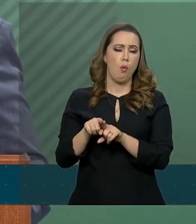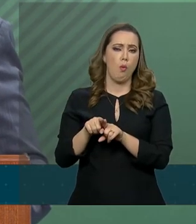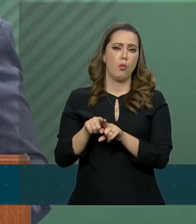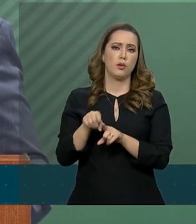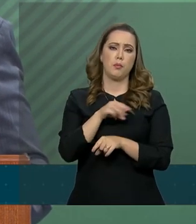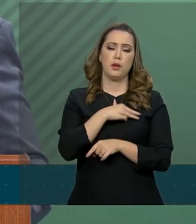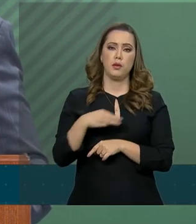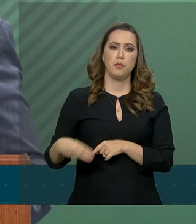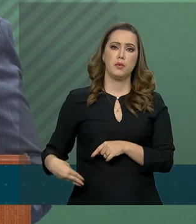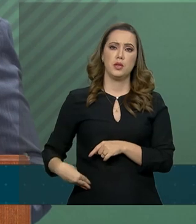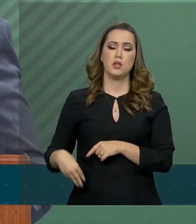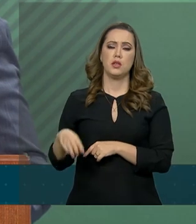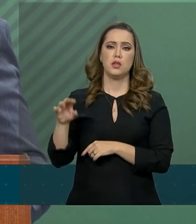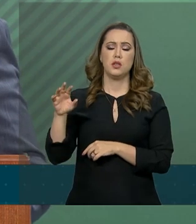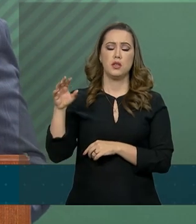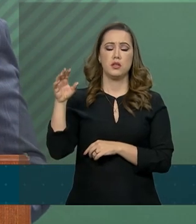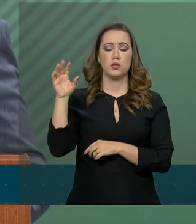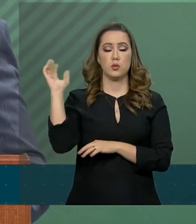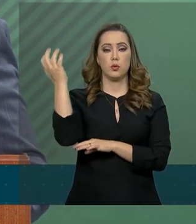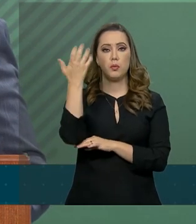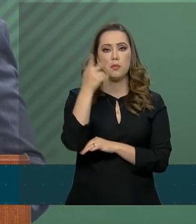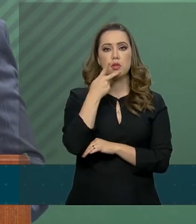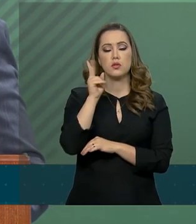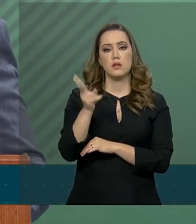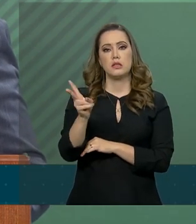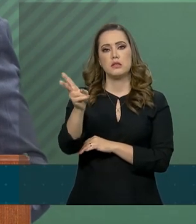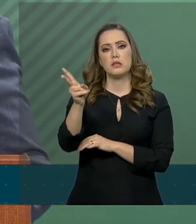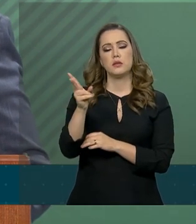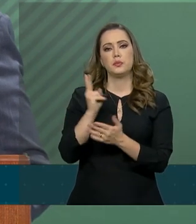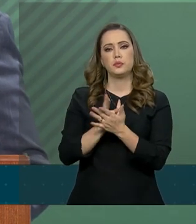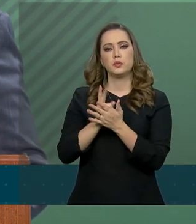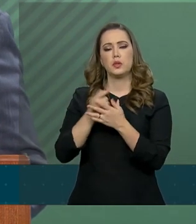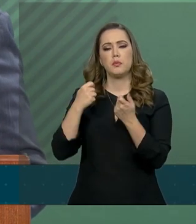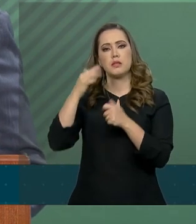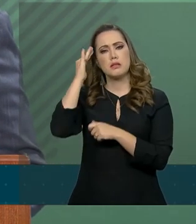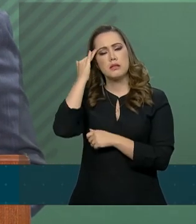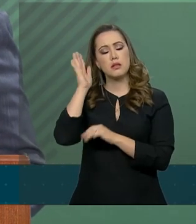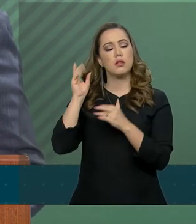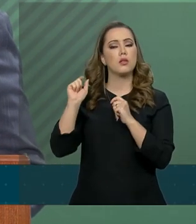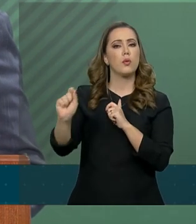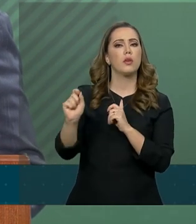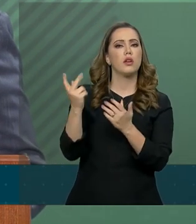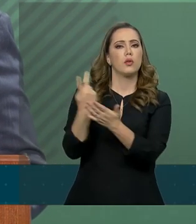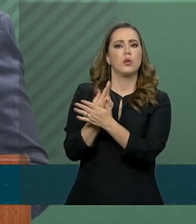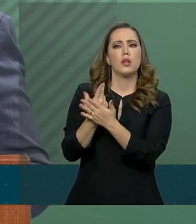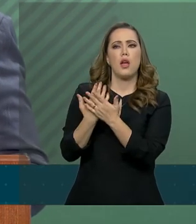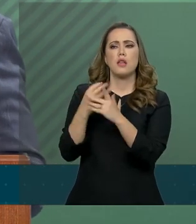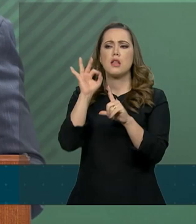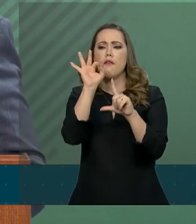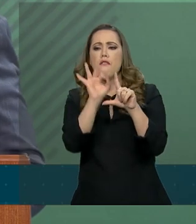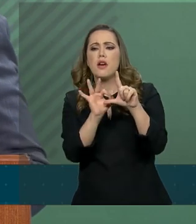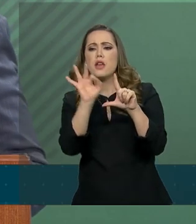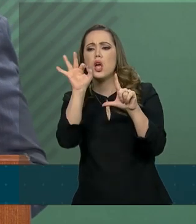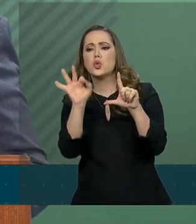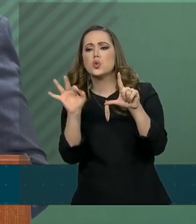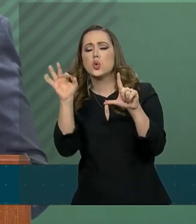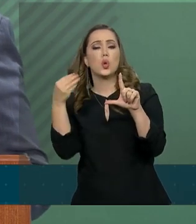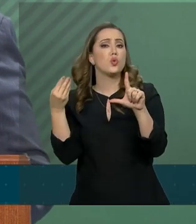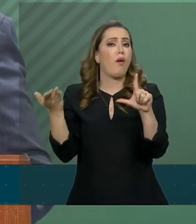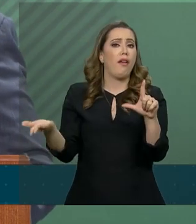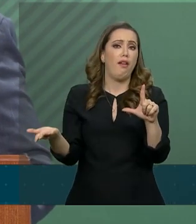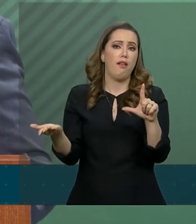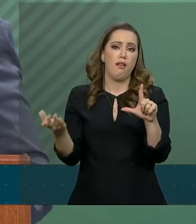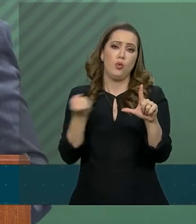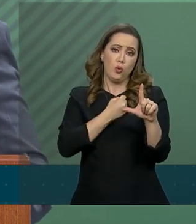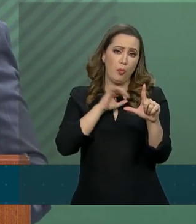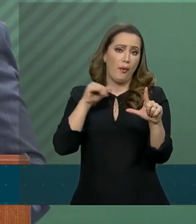entender quais são as ferramentas que estão a fazer essas medições, e a partir do entendimento,